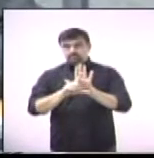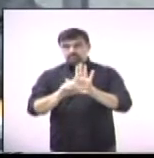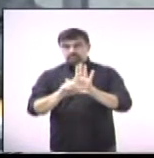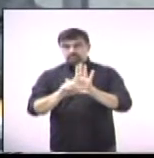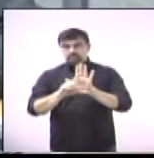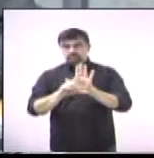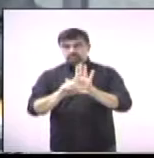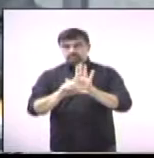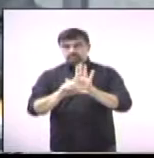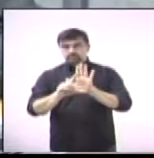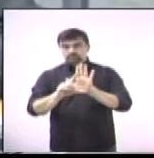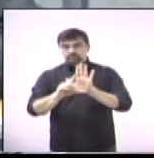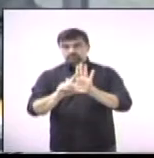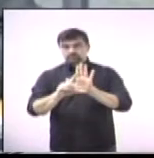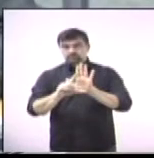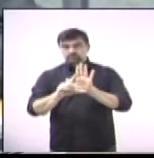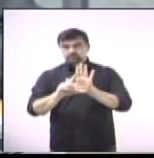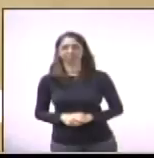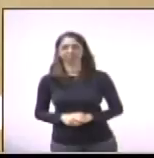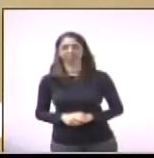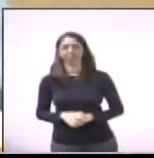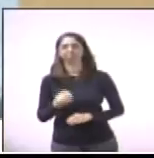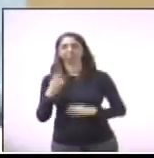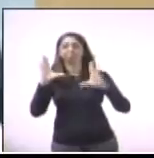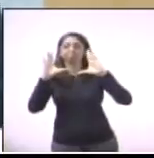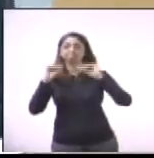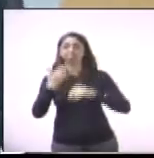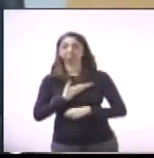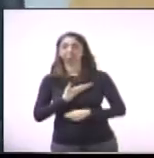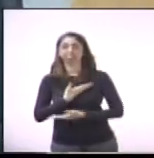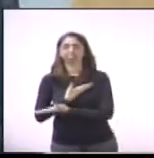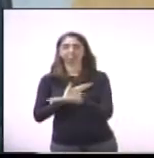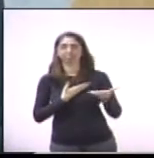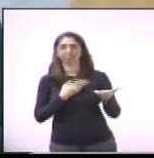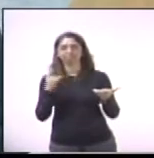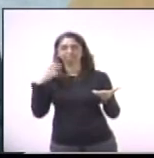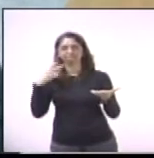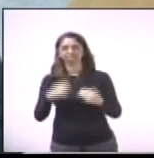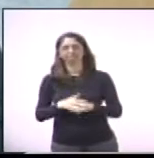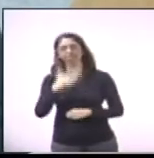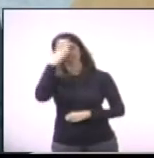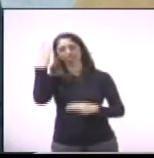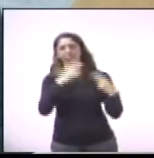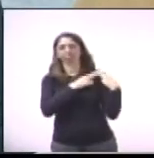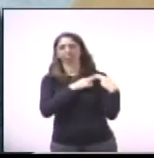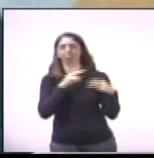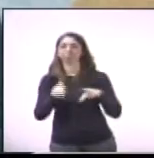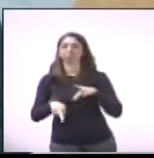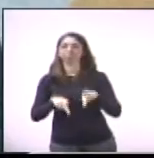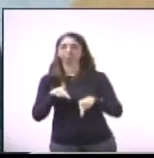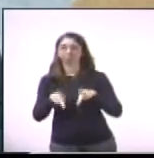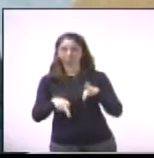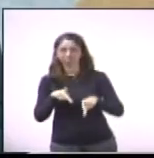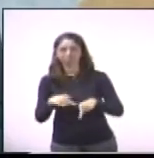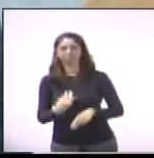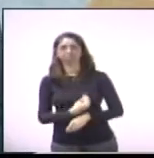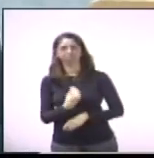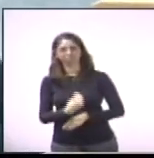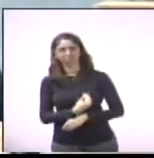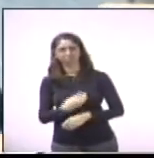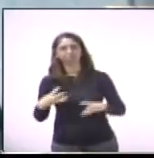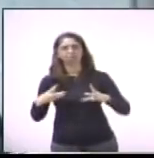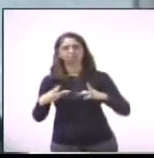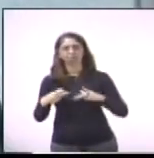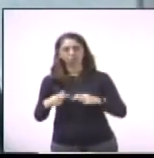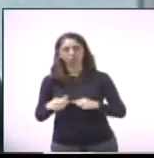Boa noite, presidente. Boa noite, colegas vereadores, autoridades presentes, população. e o pessoal